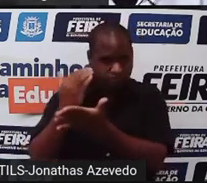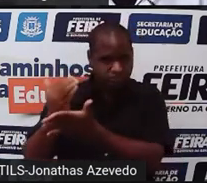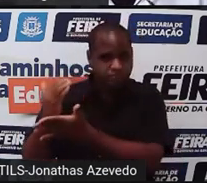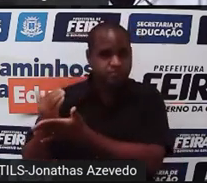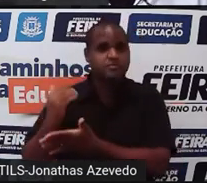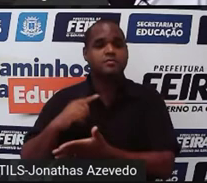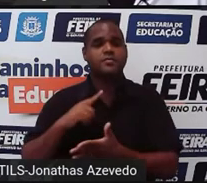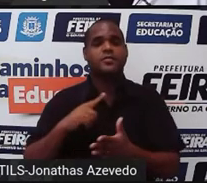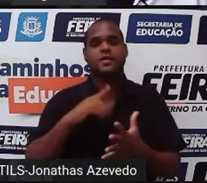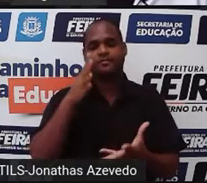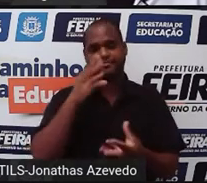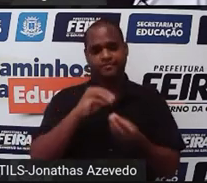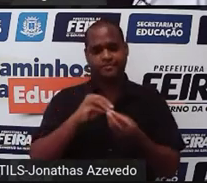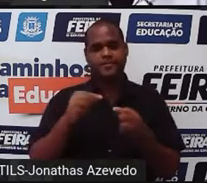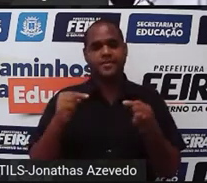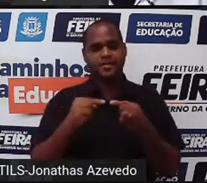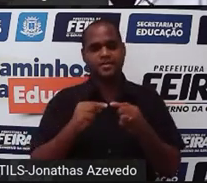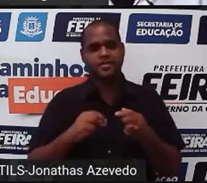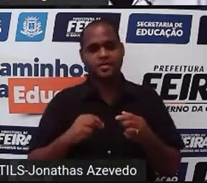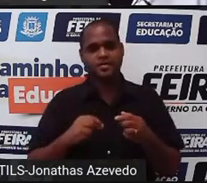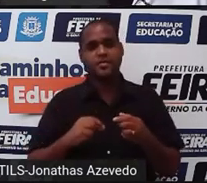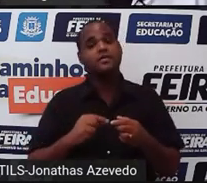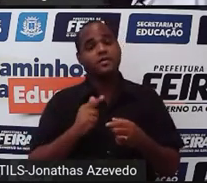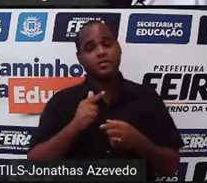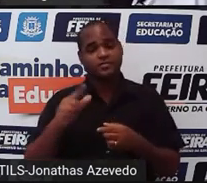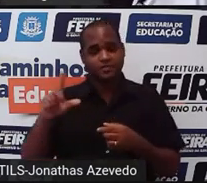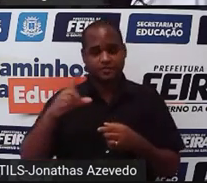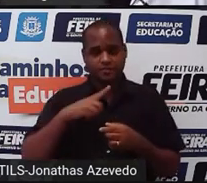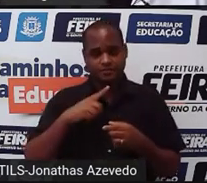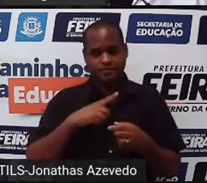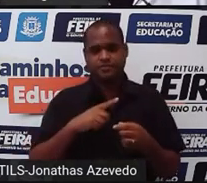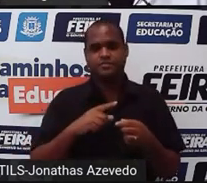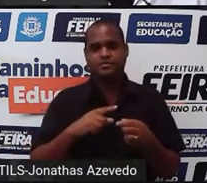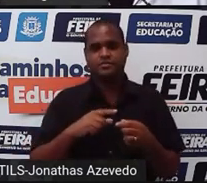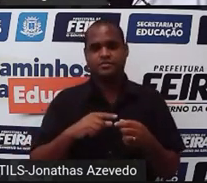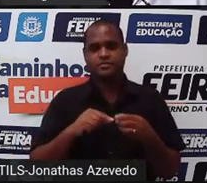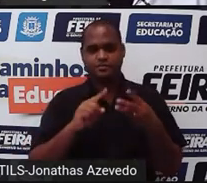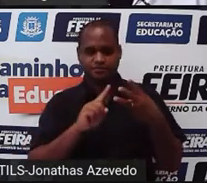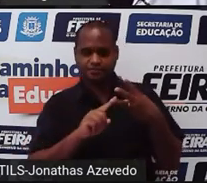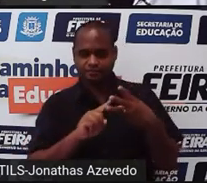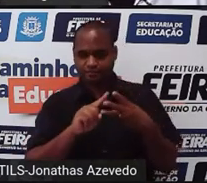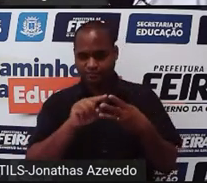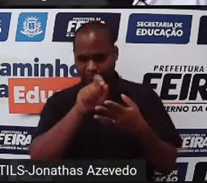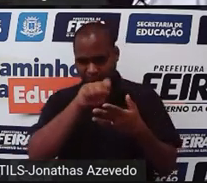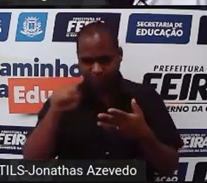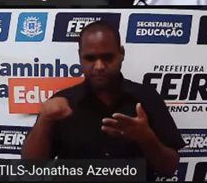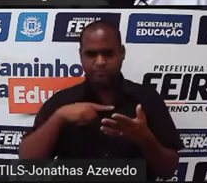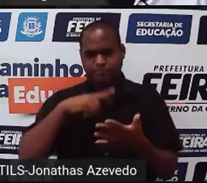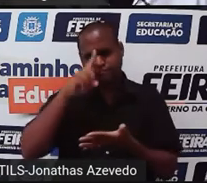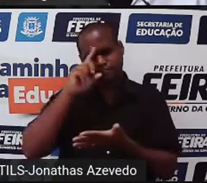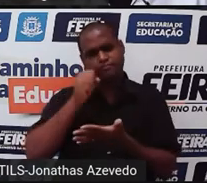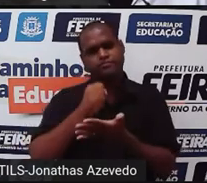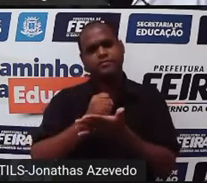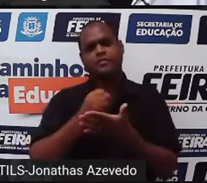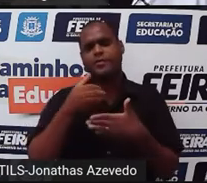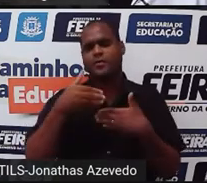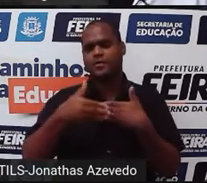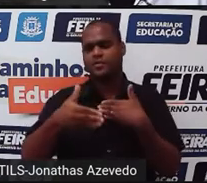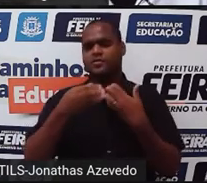etapa da compreensão. Tá? E pode ser também interessante você escrever um plano de ação contando, né, como é que você